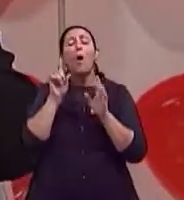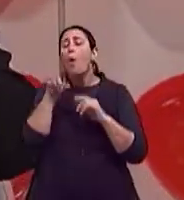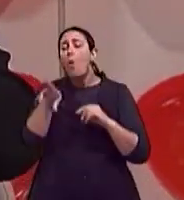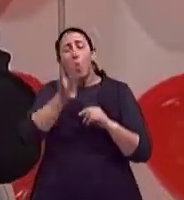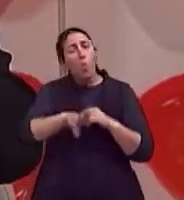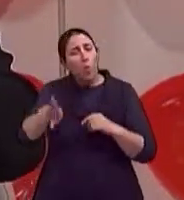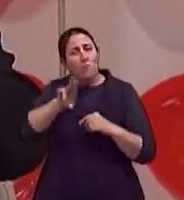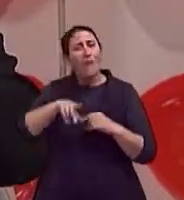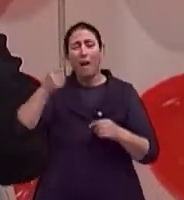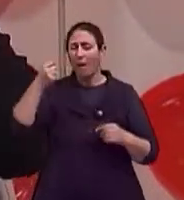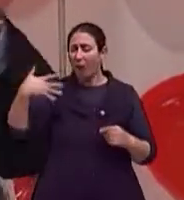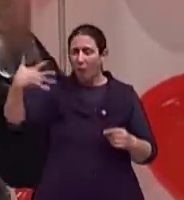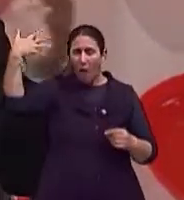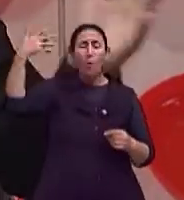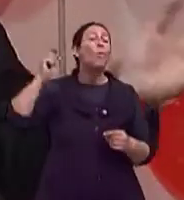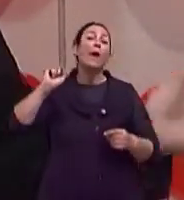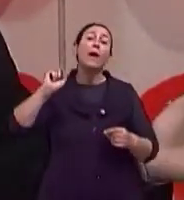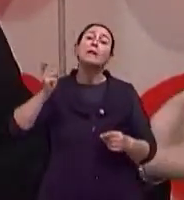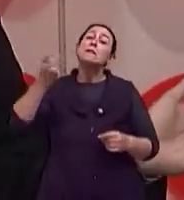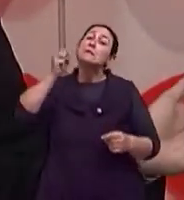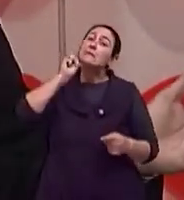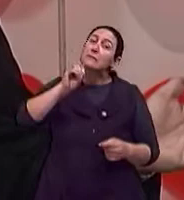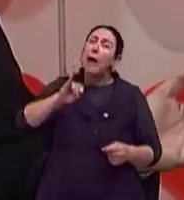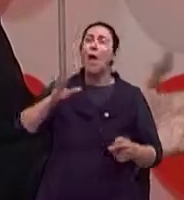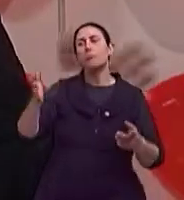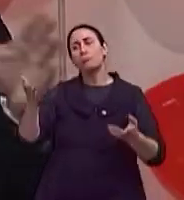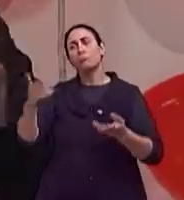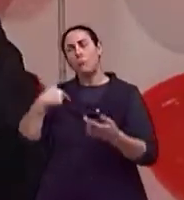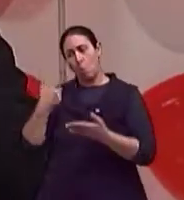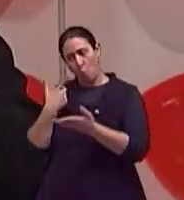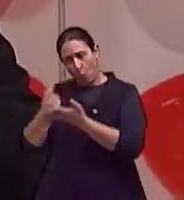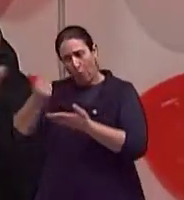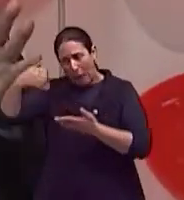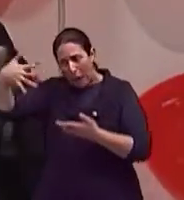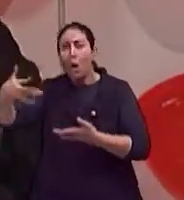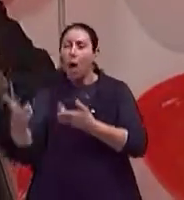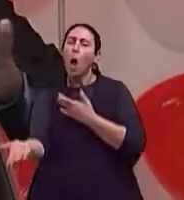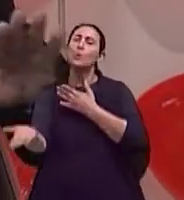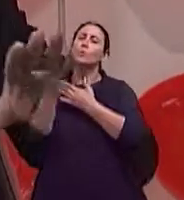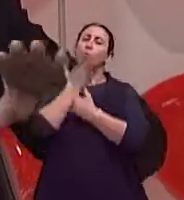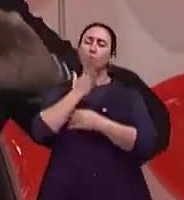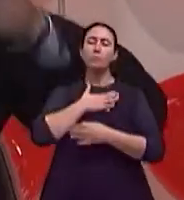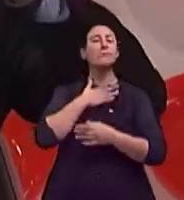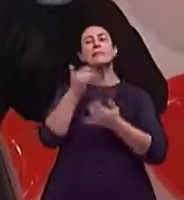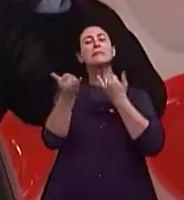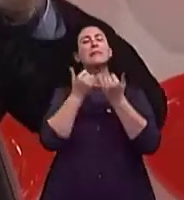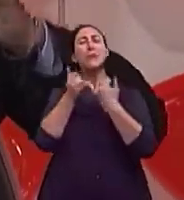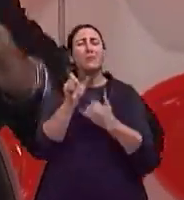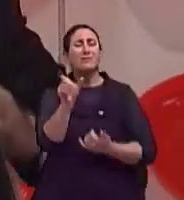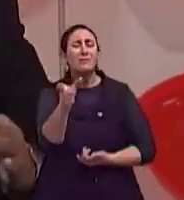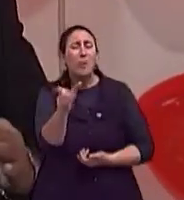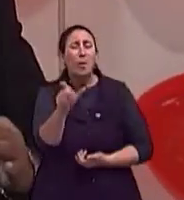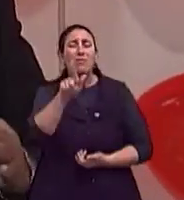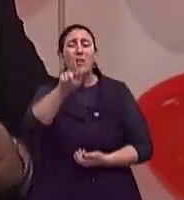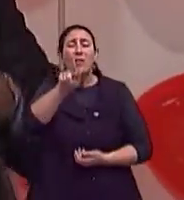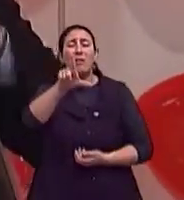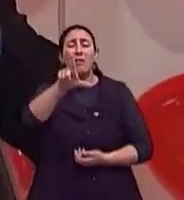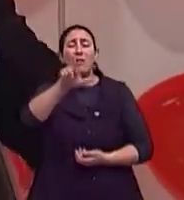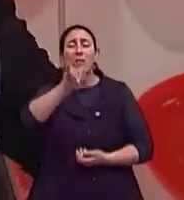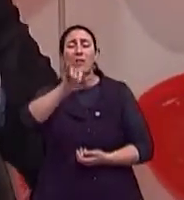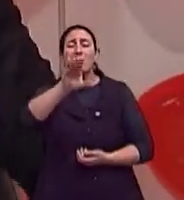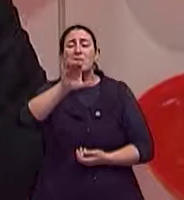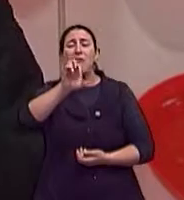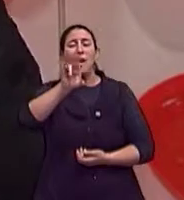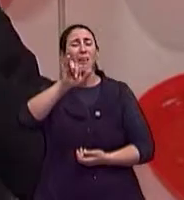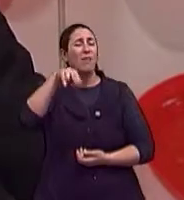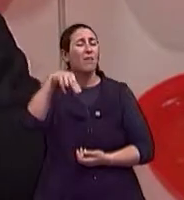produtos mais caros quando o custo-benefício é proporcional. Então um bom sabonete de glicerina resolve o problema. Tira toda